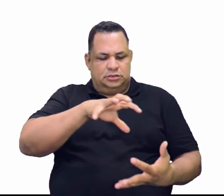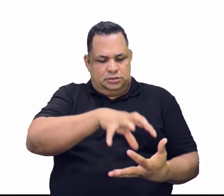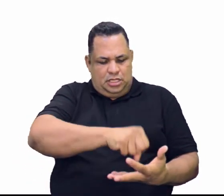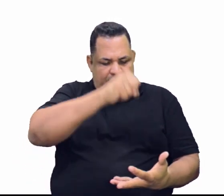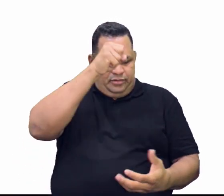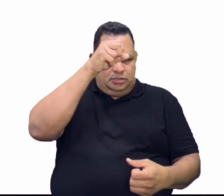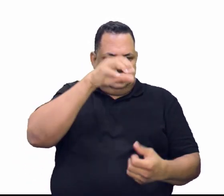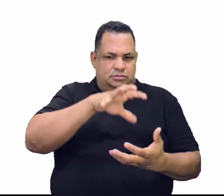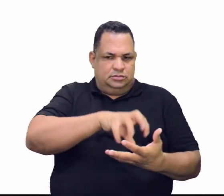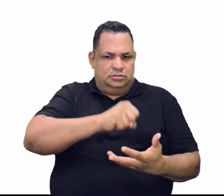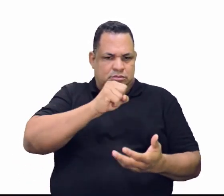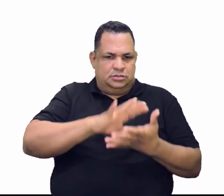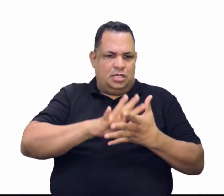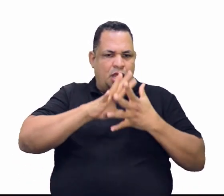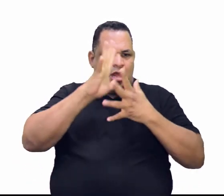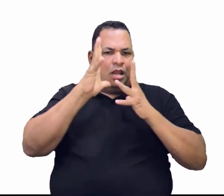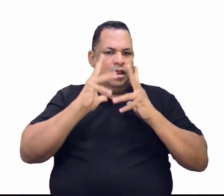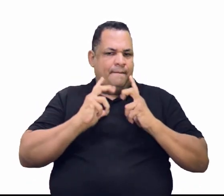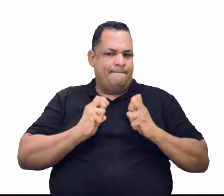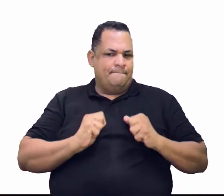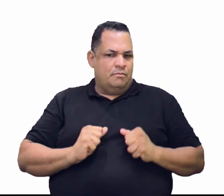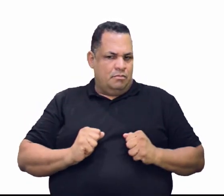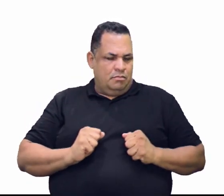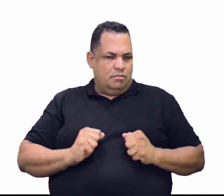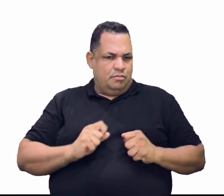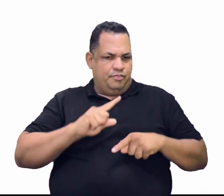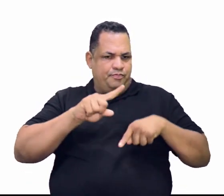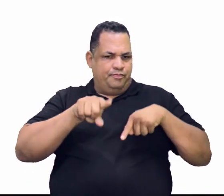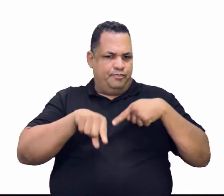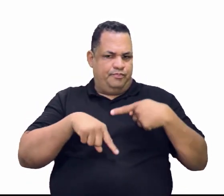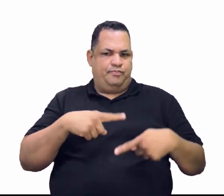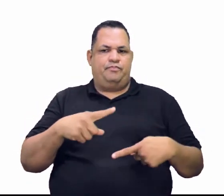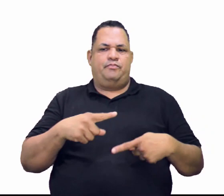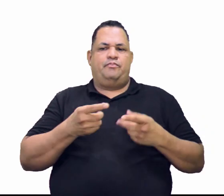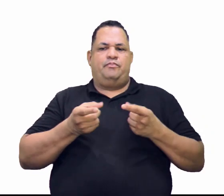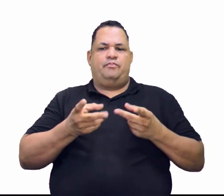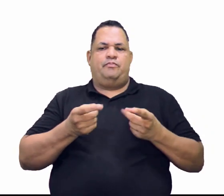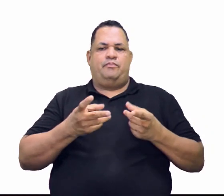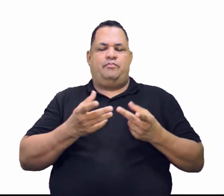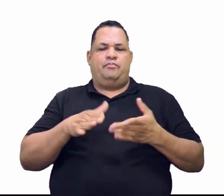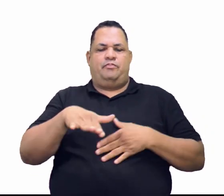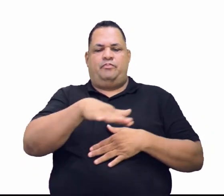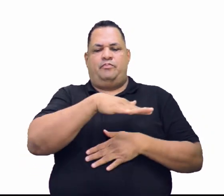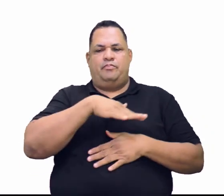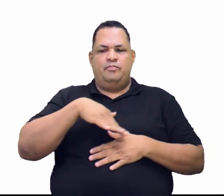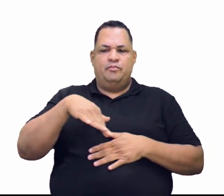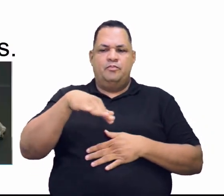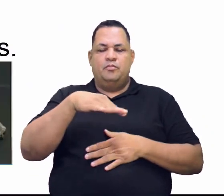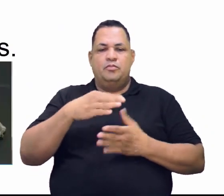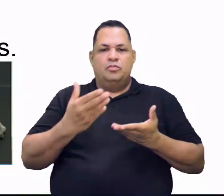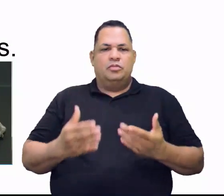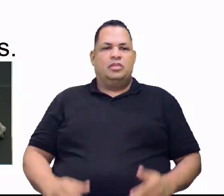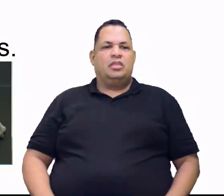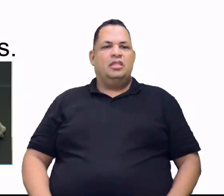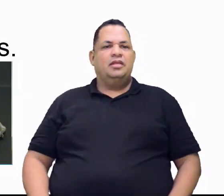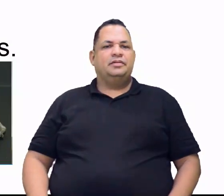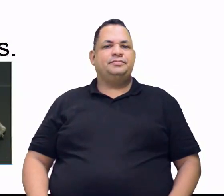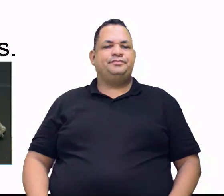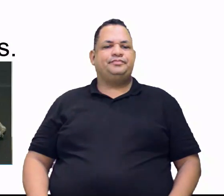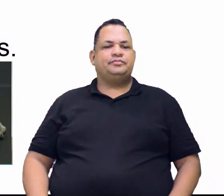da rocha, limpava, para depois vender no mercado. Olha só agora.